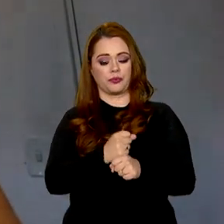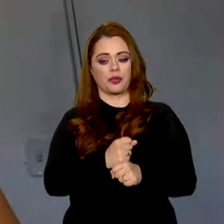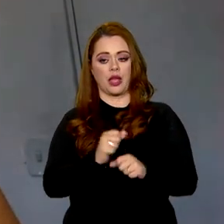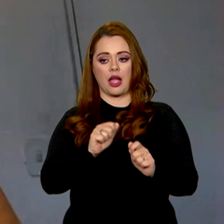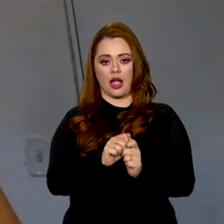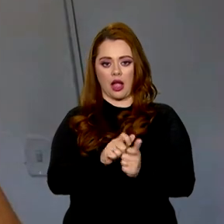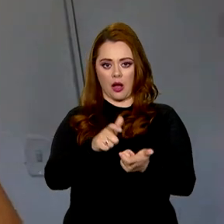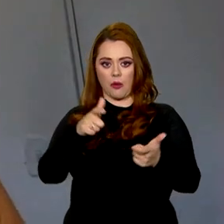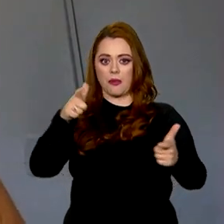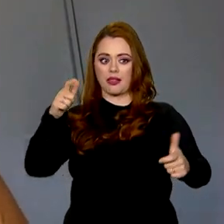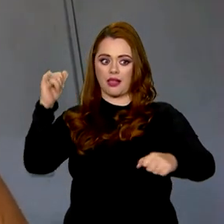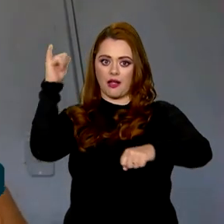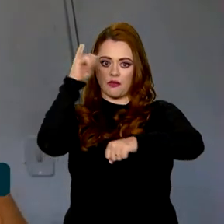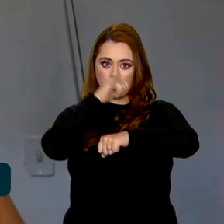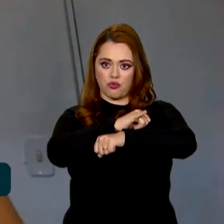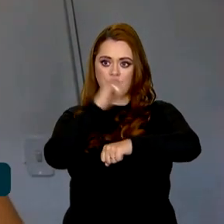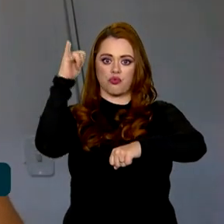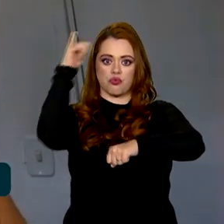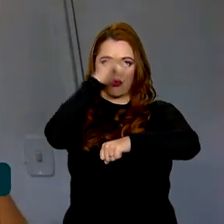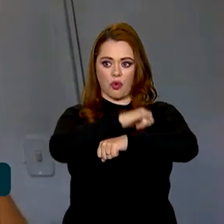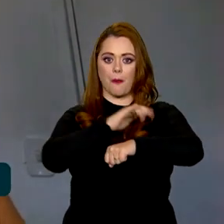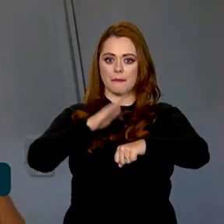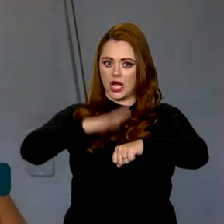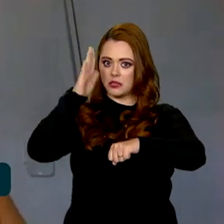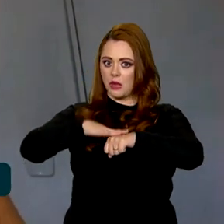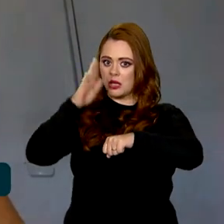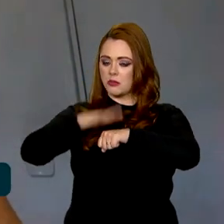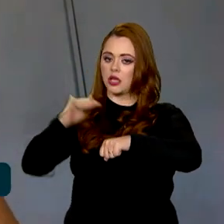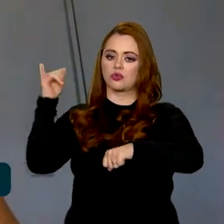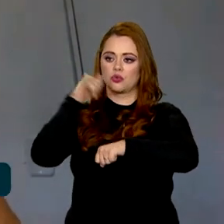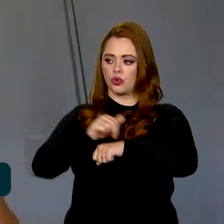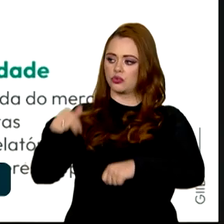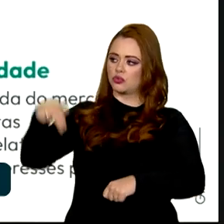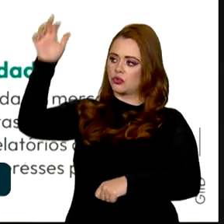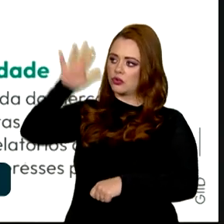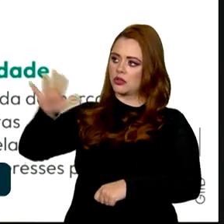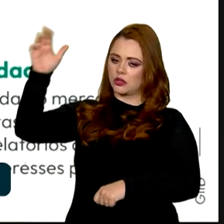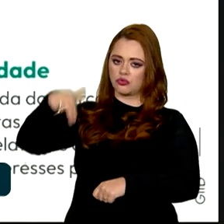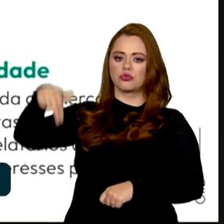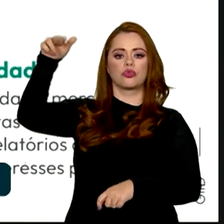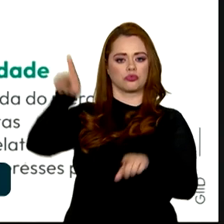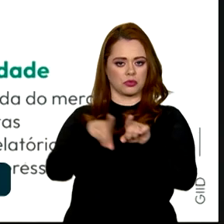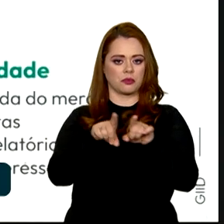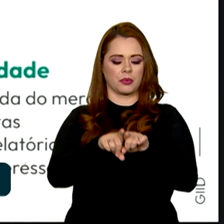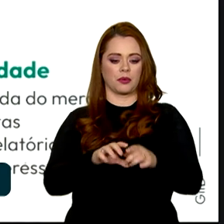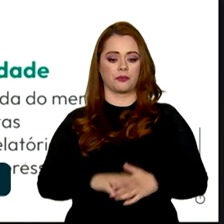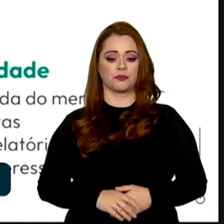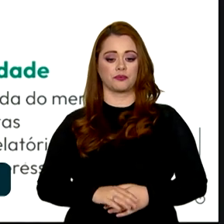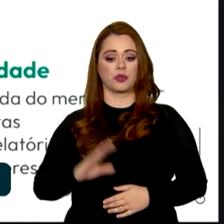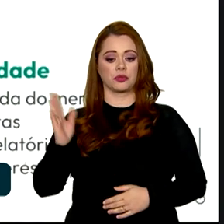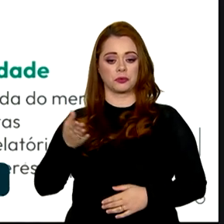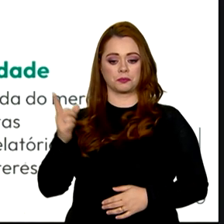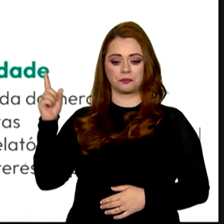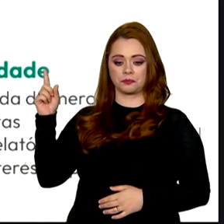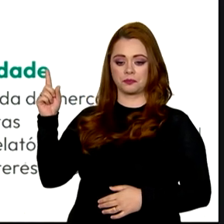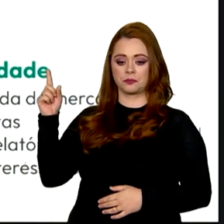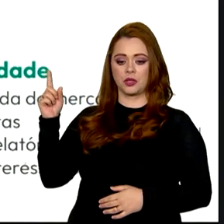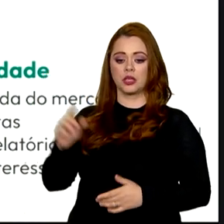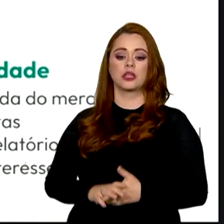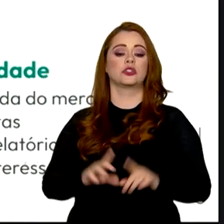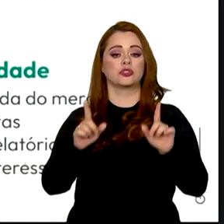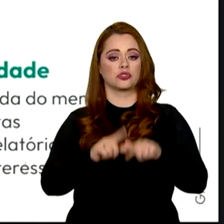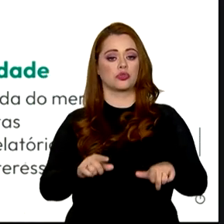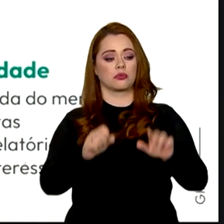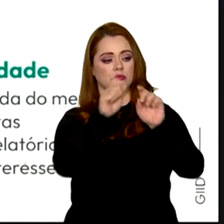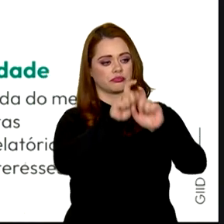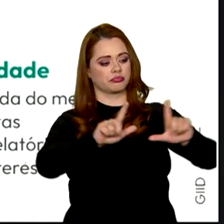trabalhar para aumentar a frequência de voos em aeroportos do Nordeste e do Norte. Outra medida já concretizada foi o lançamento de